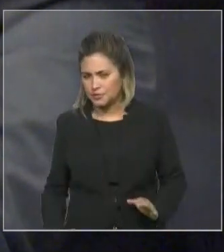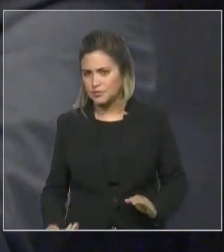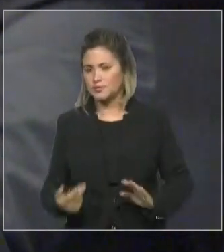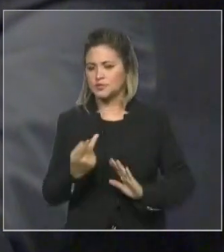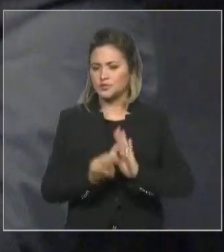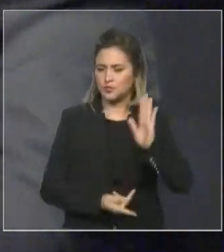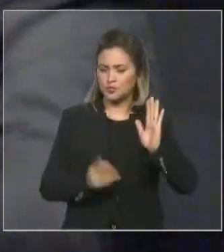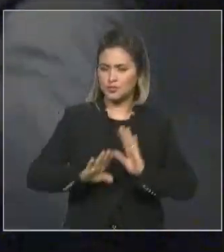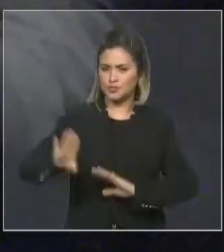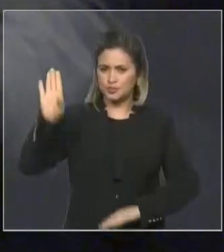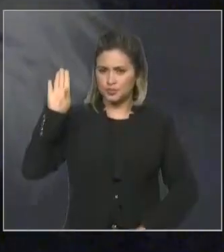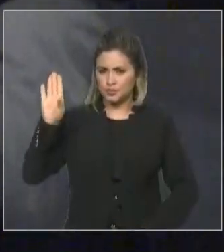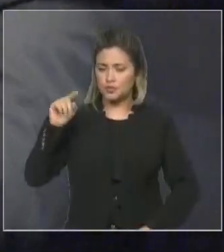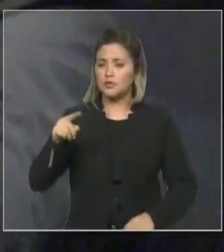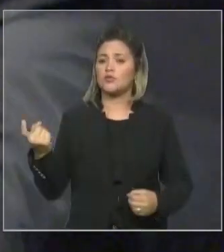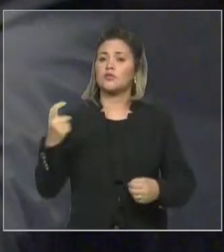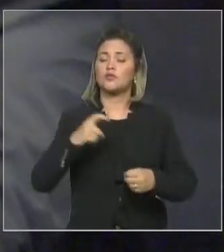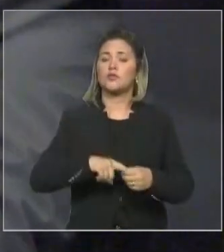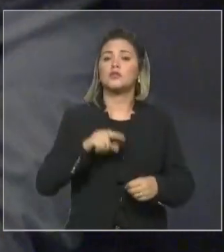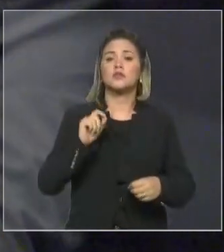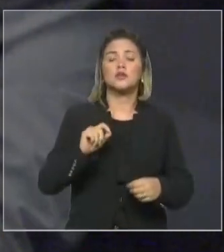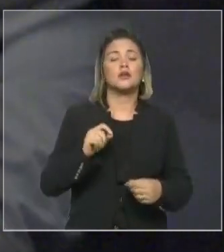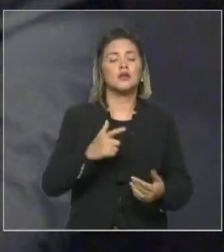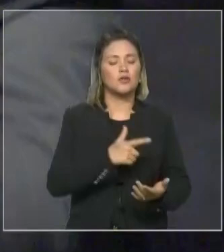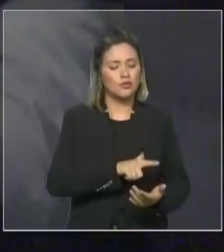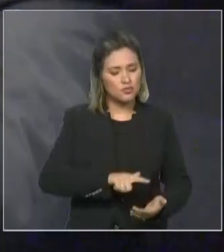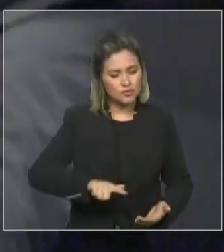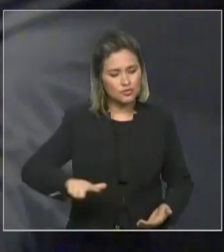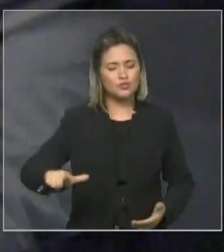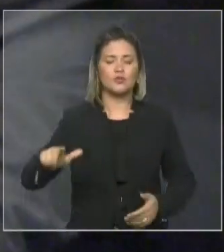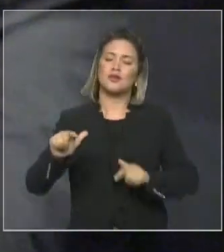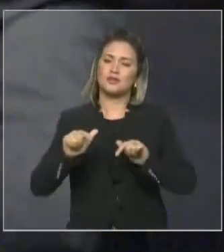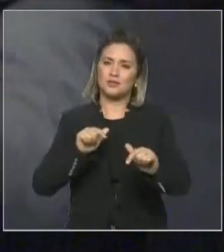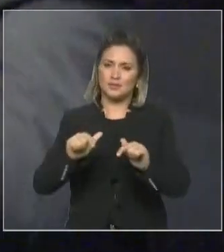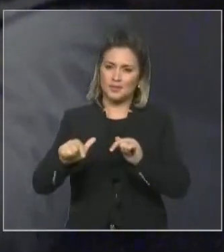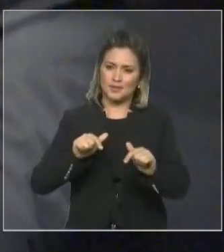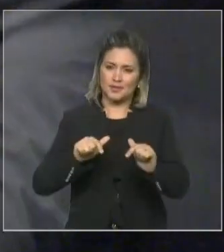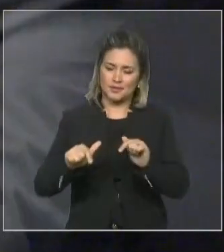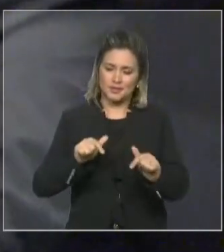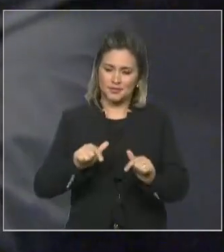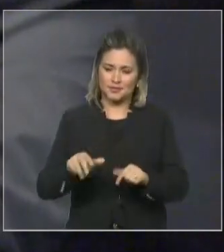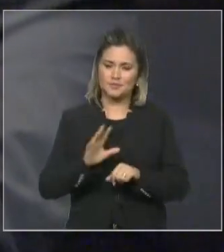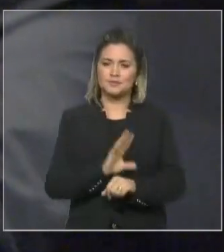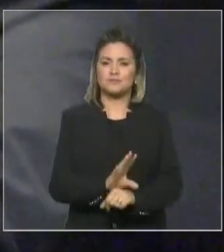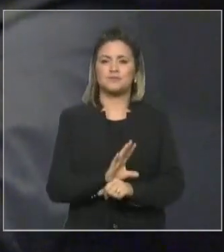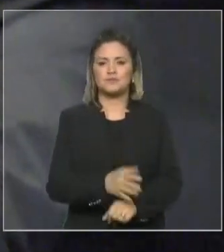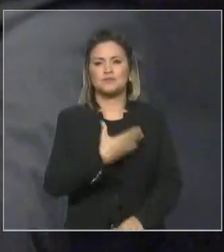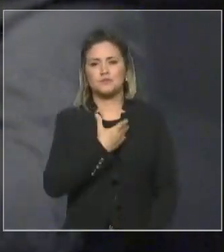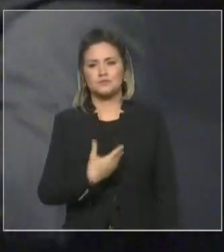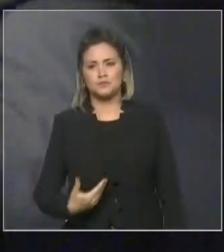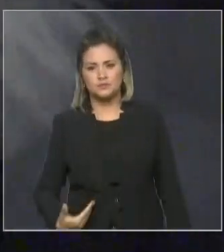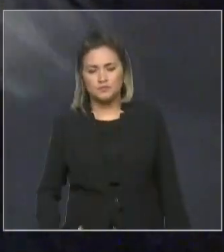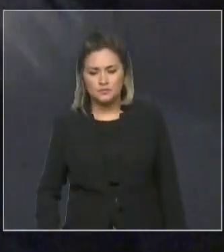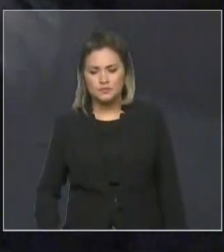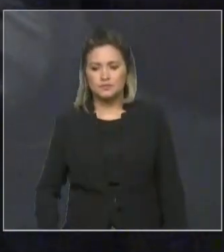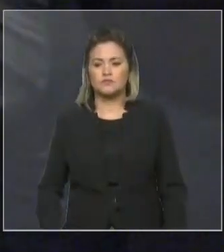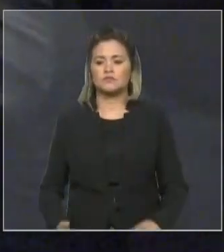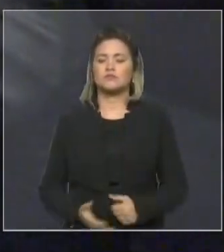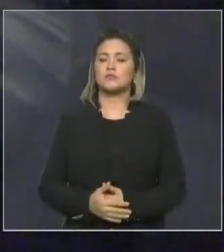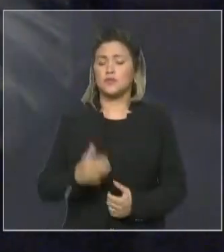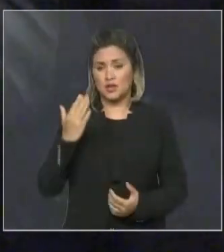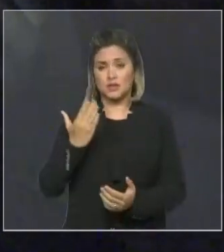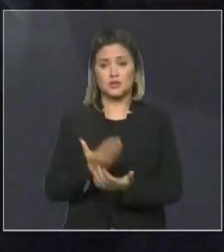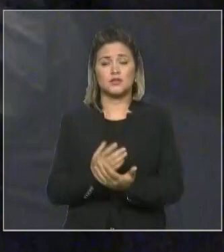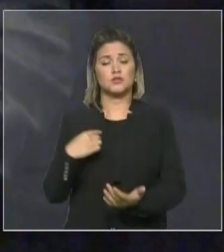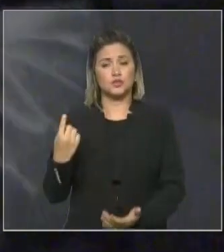e V. Exª volta para cumprir justamente com esse papel, para comandar as pastas, para auxiliar o governador, é uma certeza que nós temos